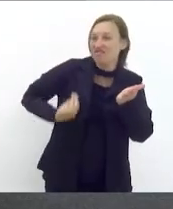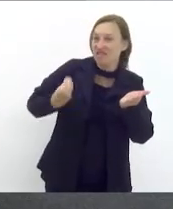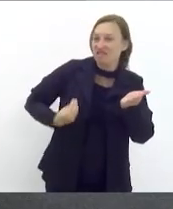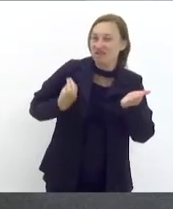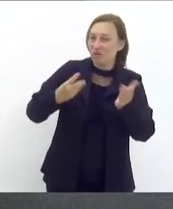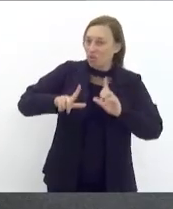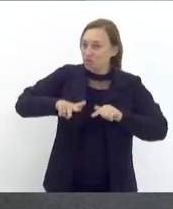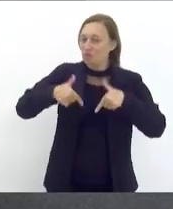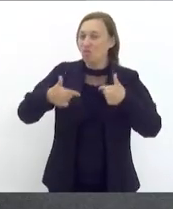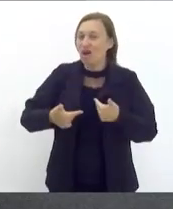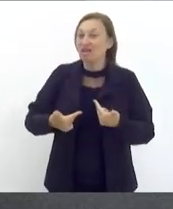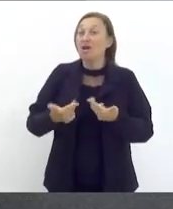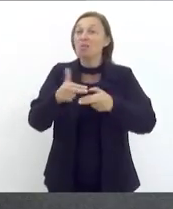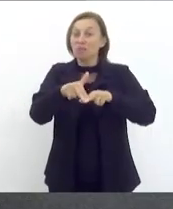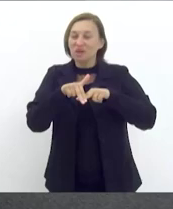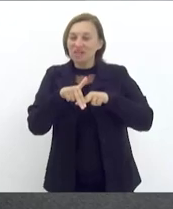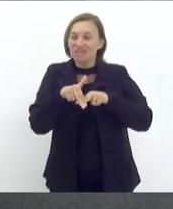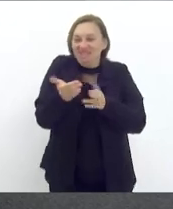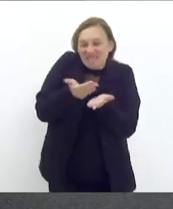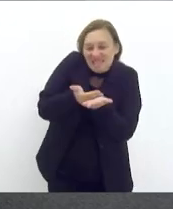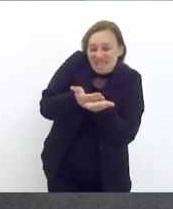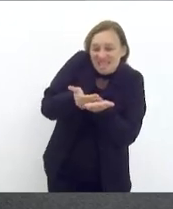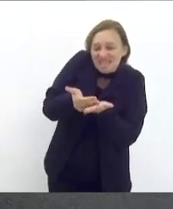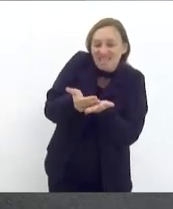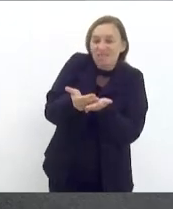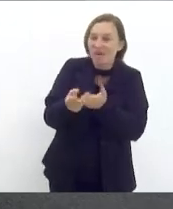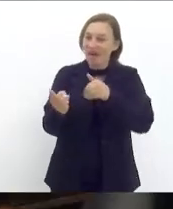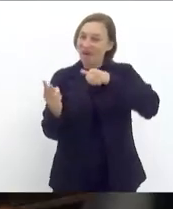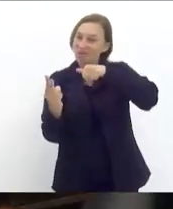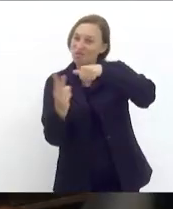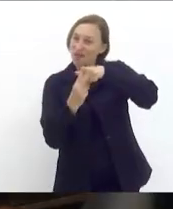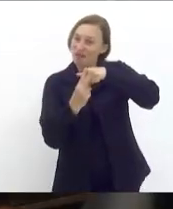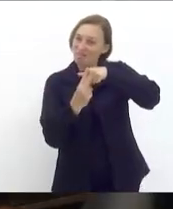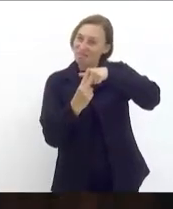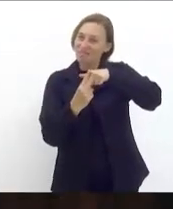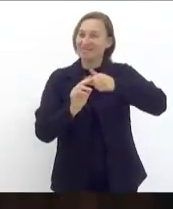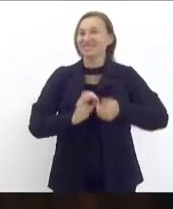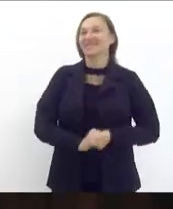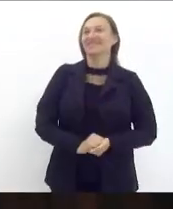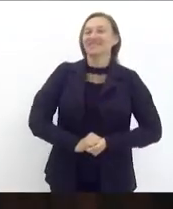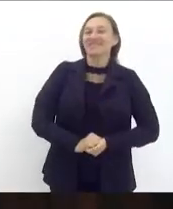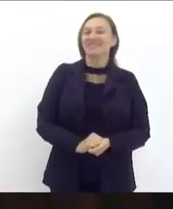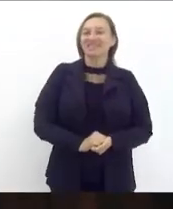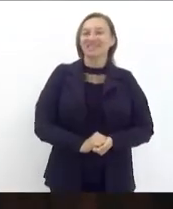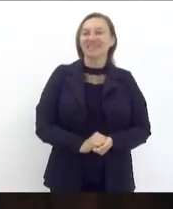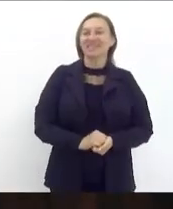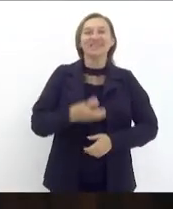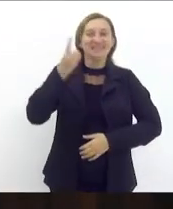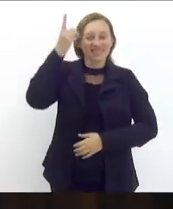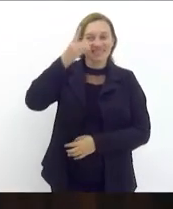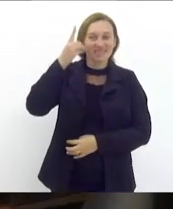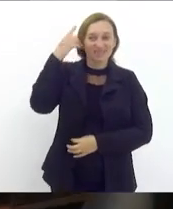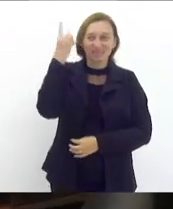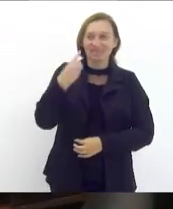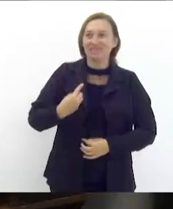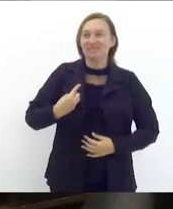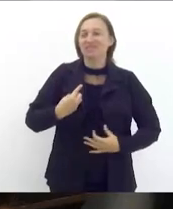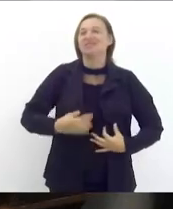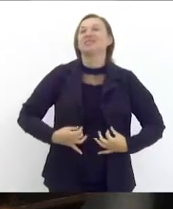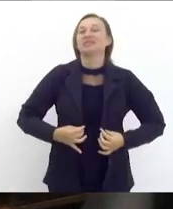no princípio era o verbo muito obrigado deputado Luiz Paulo deputada Dani Monteiro por favor